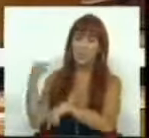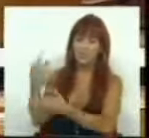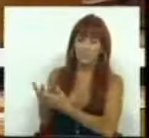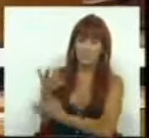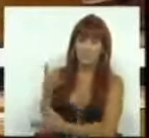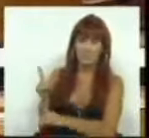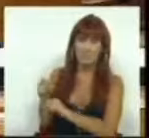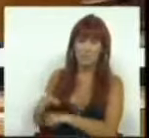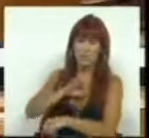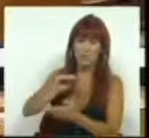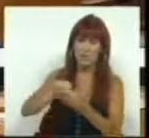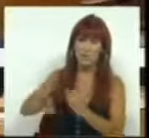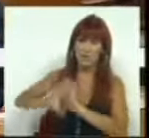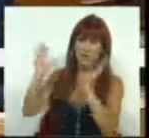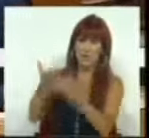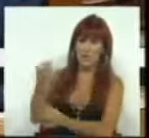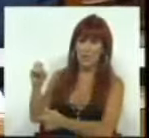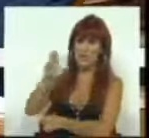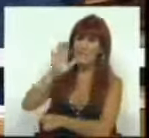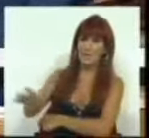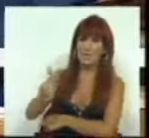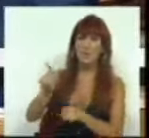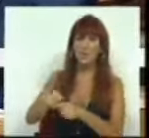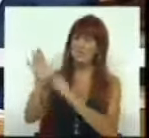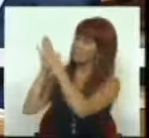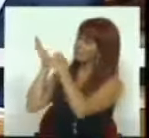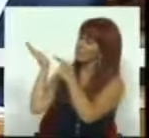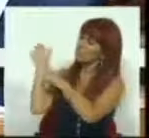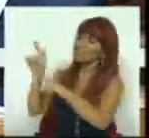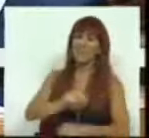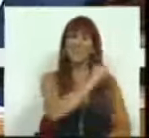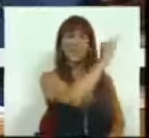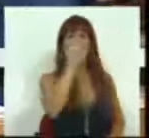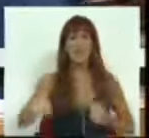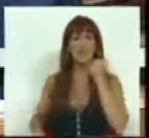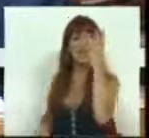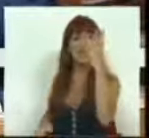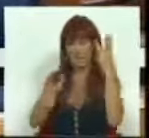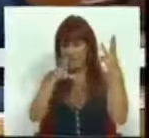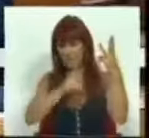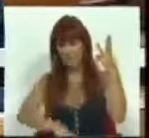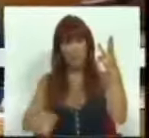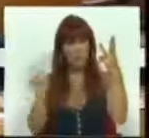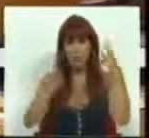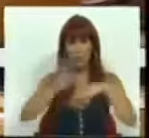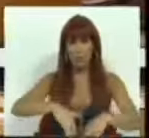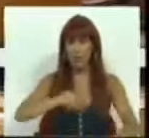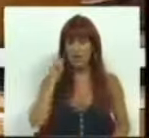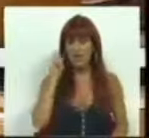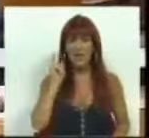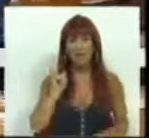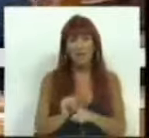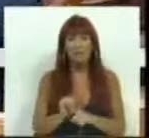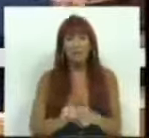salientada pelo Estado-Geral do Partido Socialista, pela matriz dos três Is, infelizmente não pelos três Is do